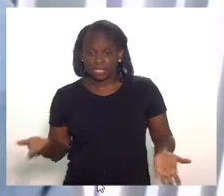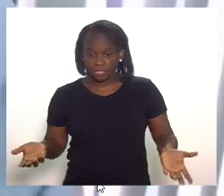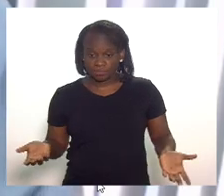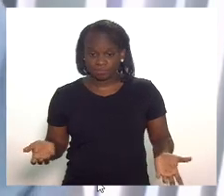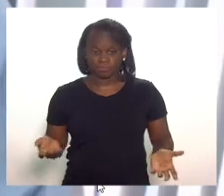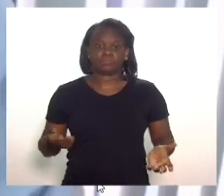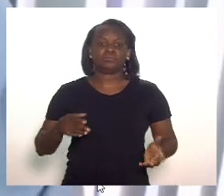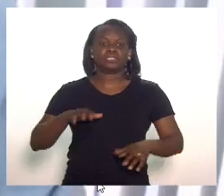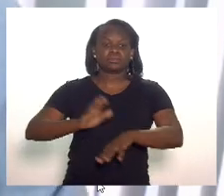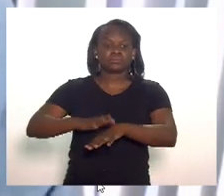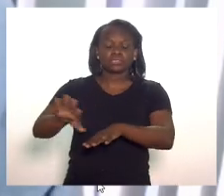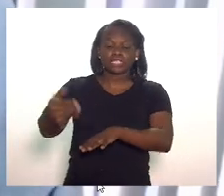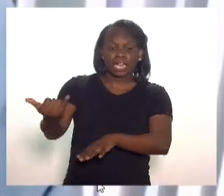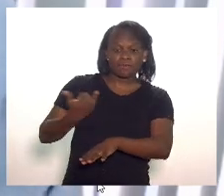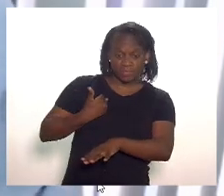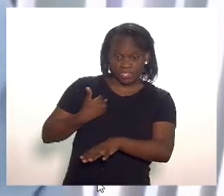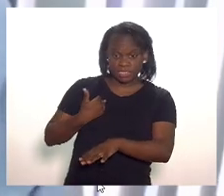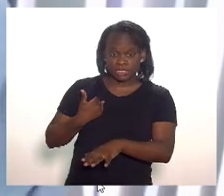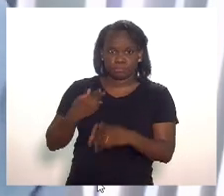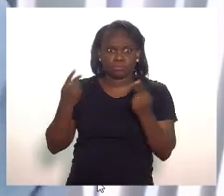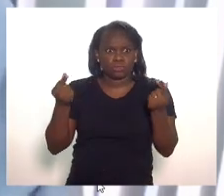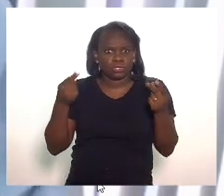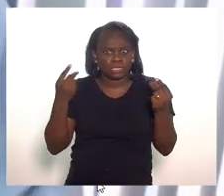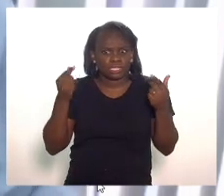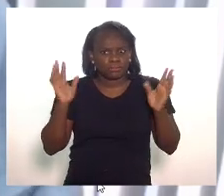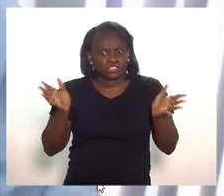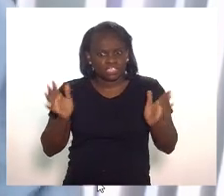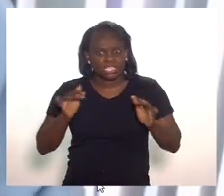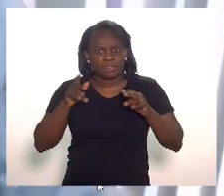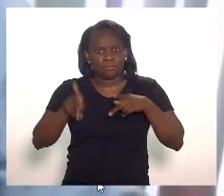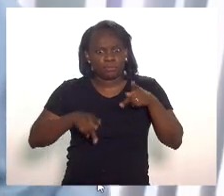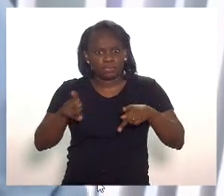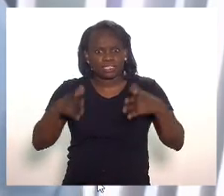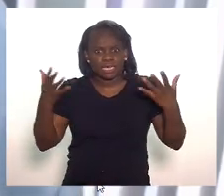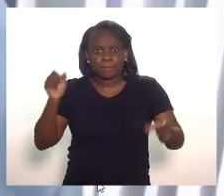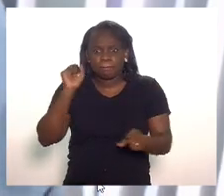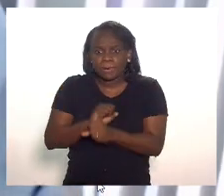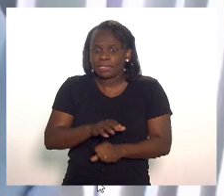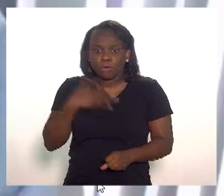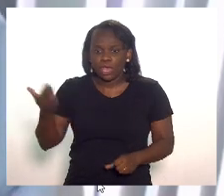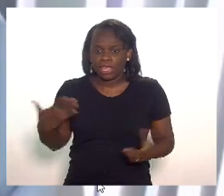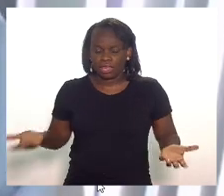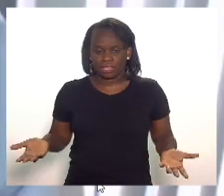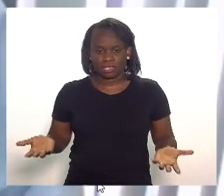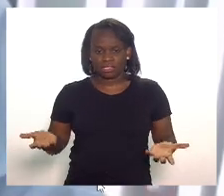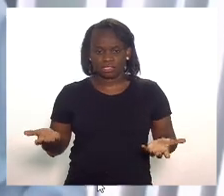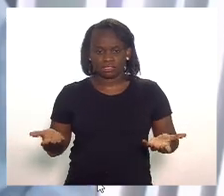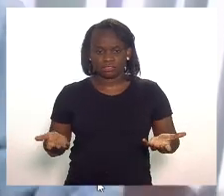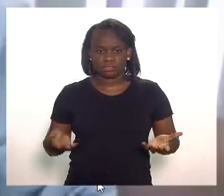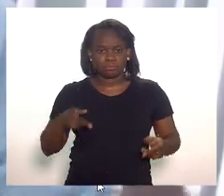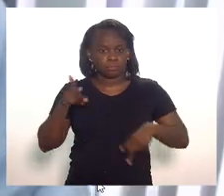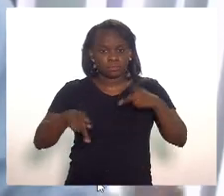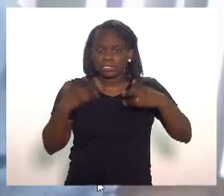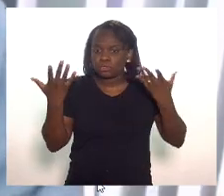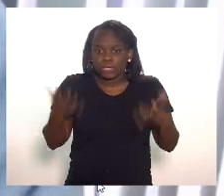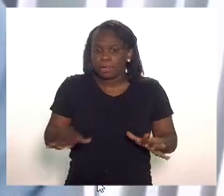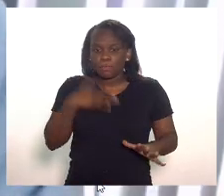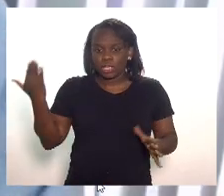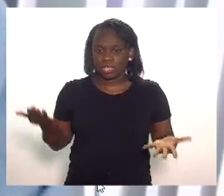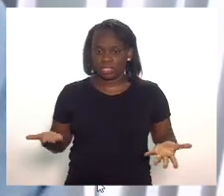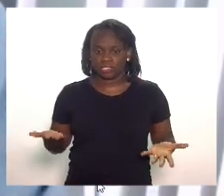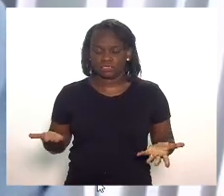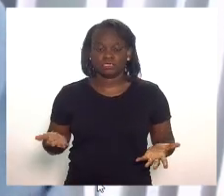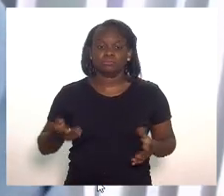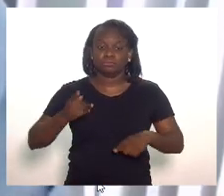o sinal que o povo está dando há muito tempo o povo quer parar de morrer deputado Luiz Paulo o povo quer parar de morrer